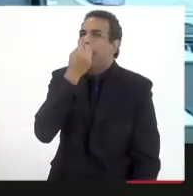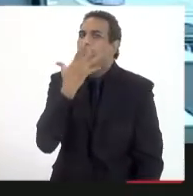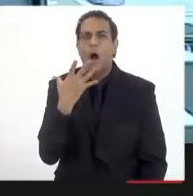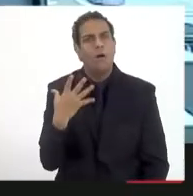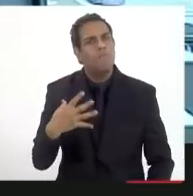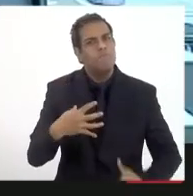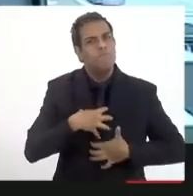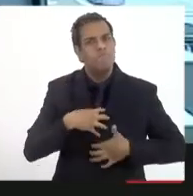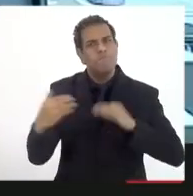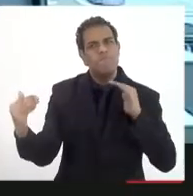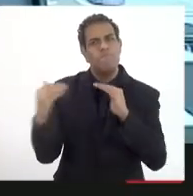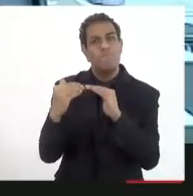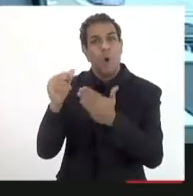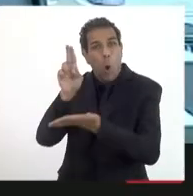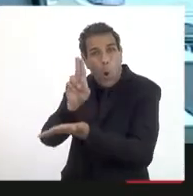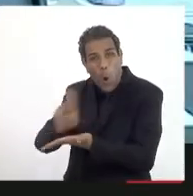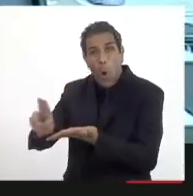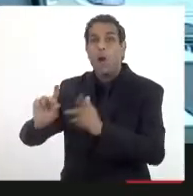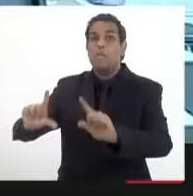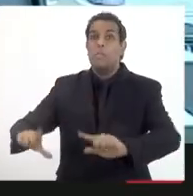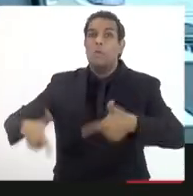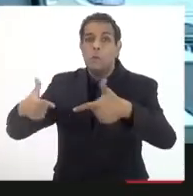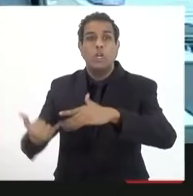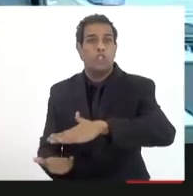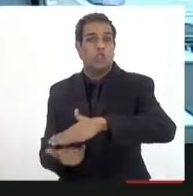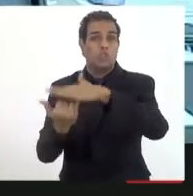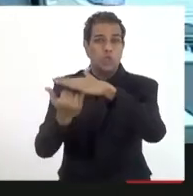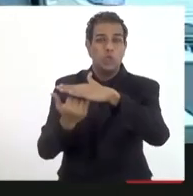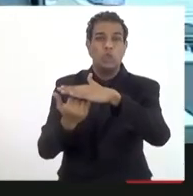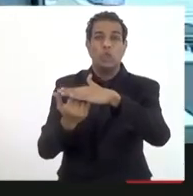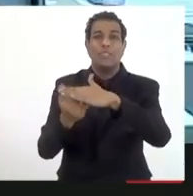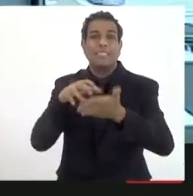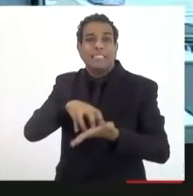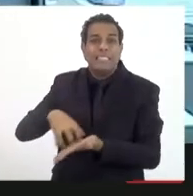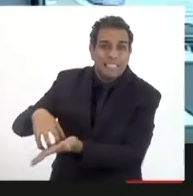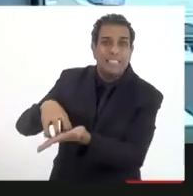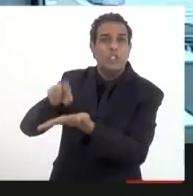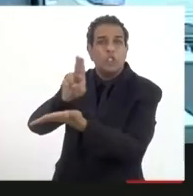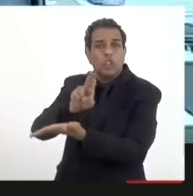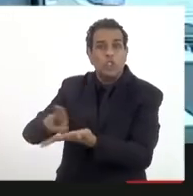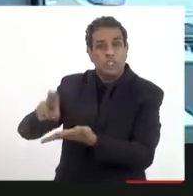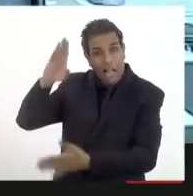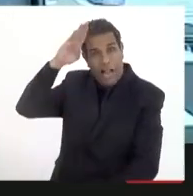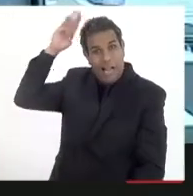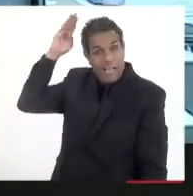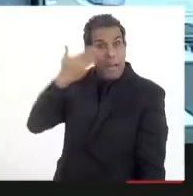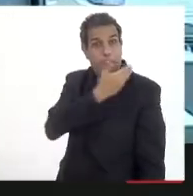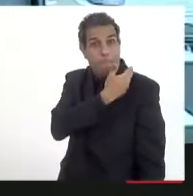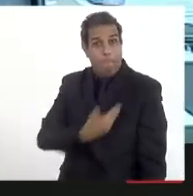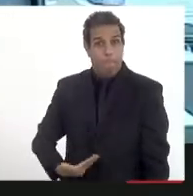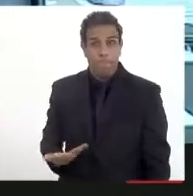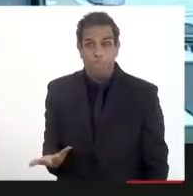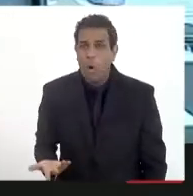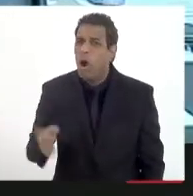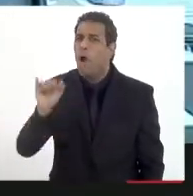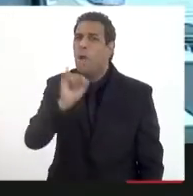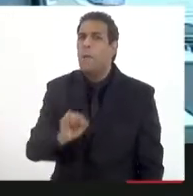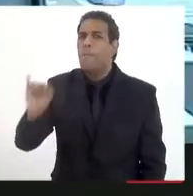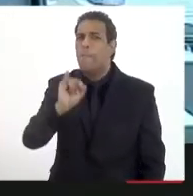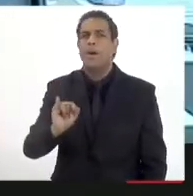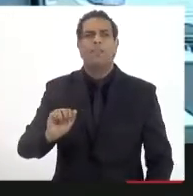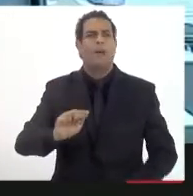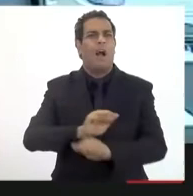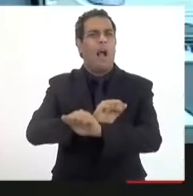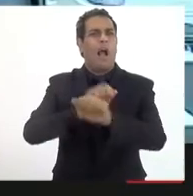ponto bem claro, é universidades, institutos e centros universitários públicos. Me parece que é importante deixar